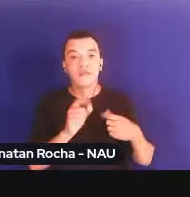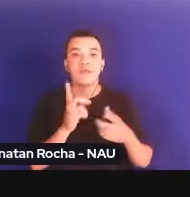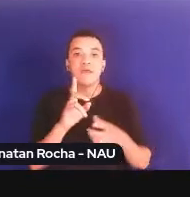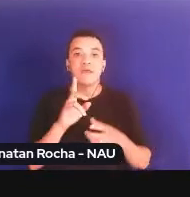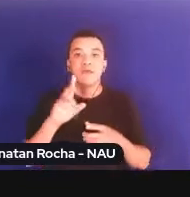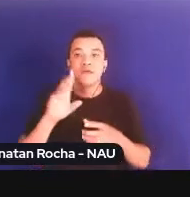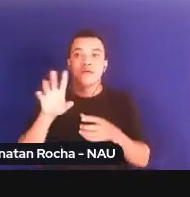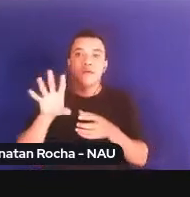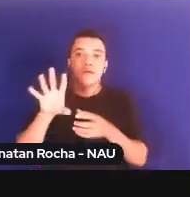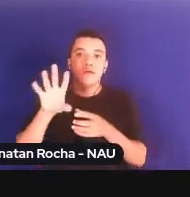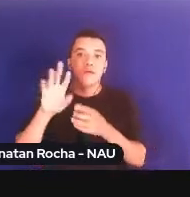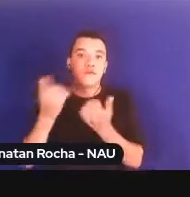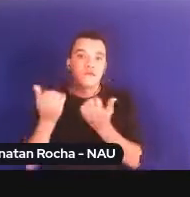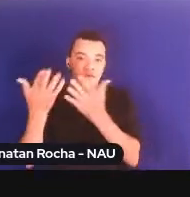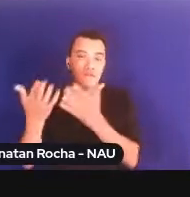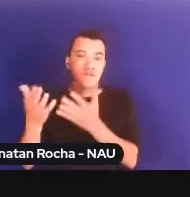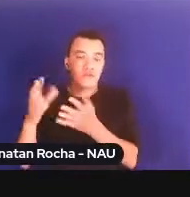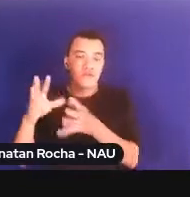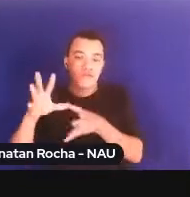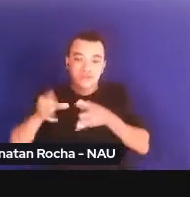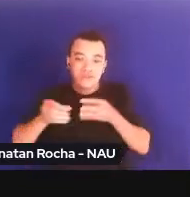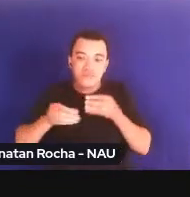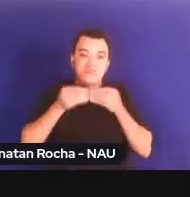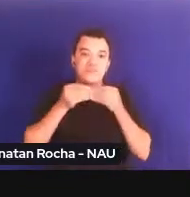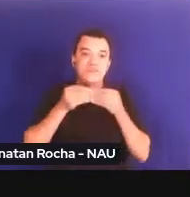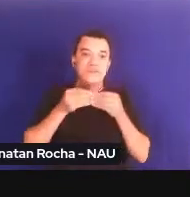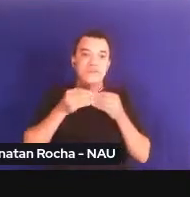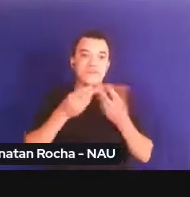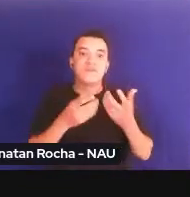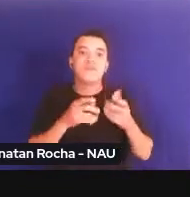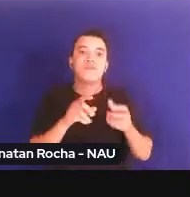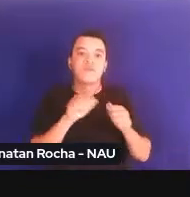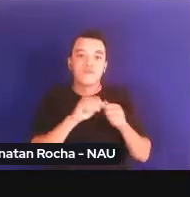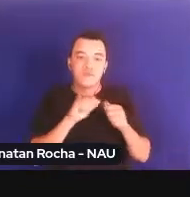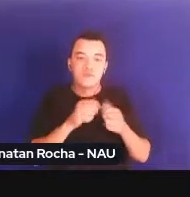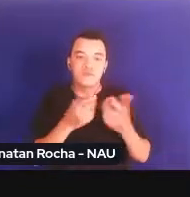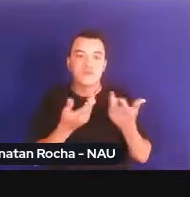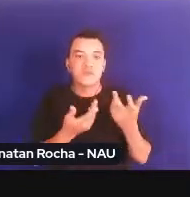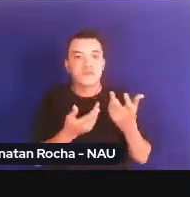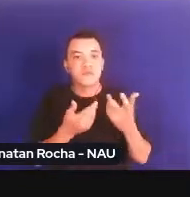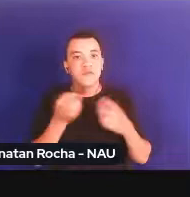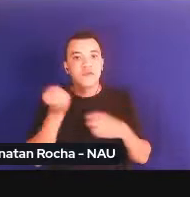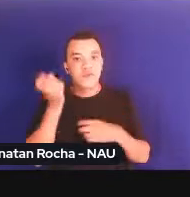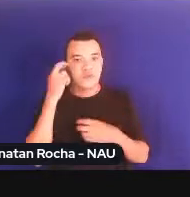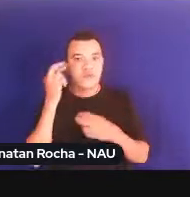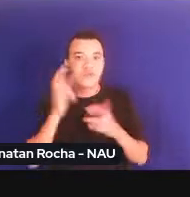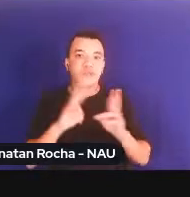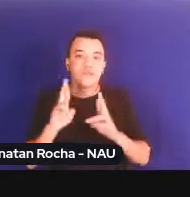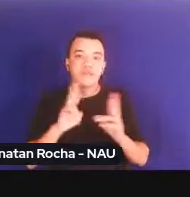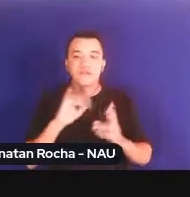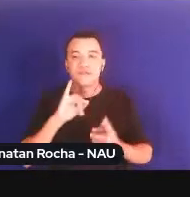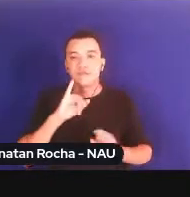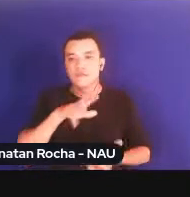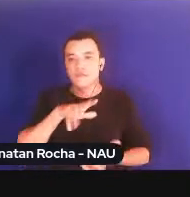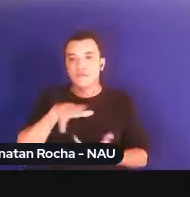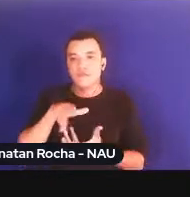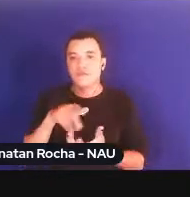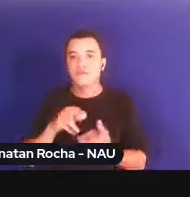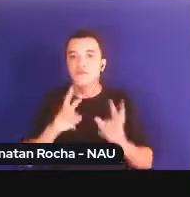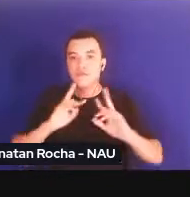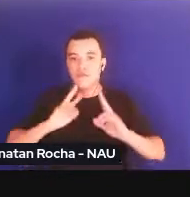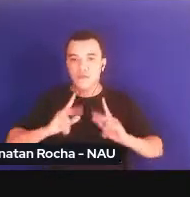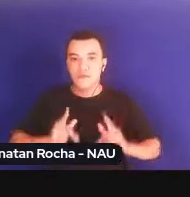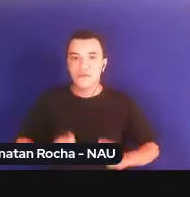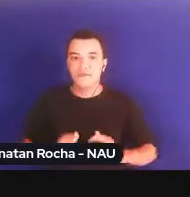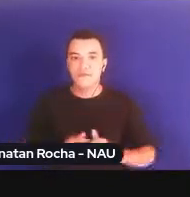e também da construção multicultural das relações internacionais humanitárias. E aí você